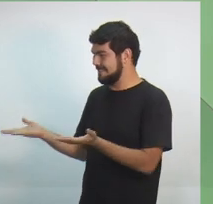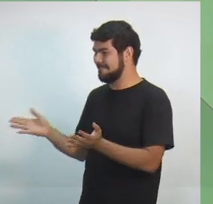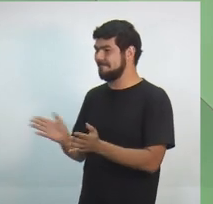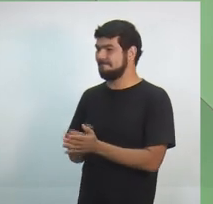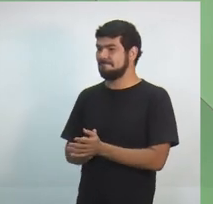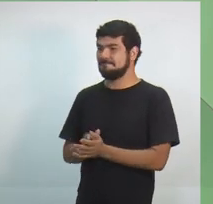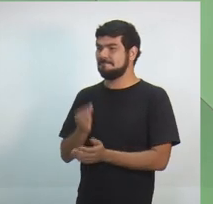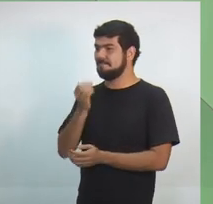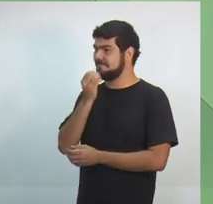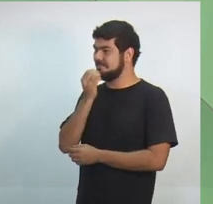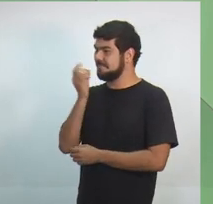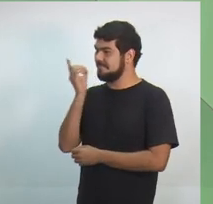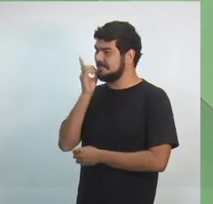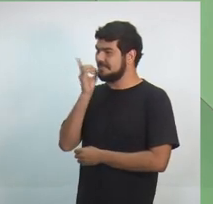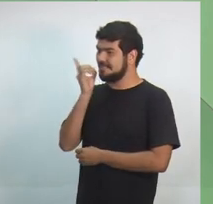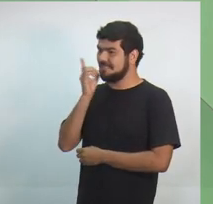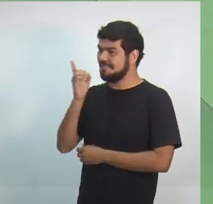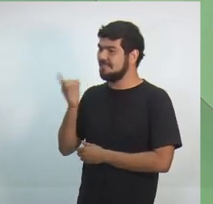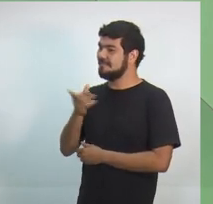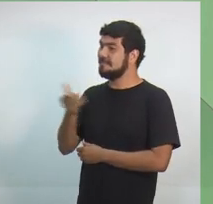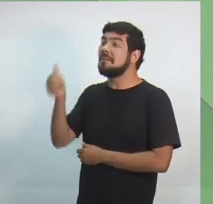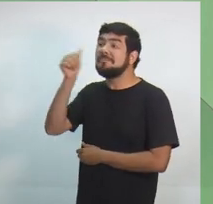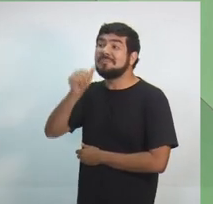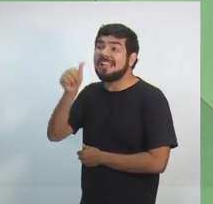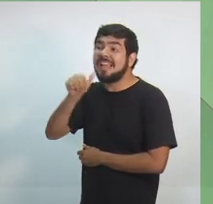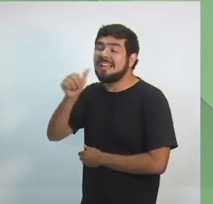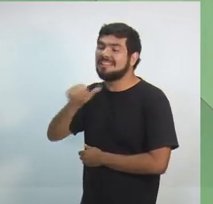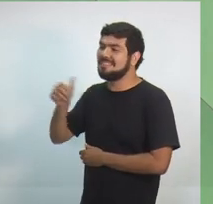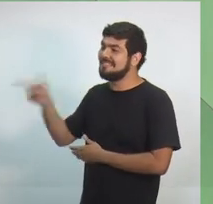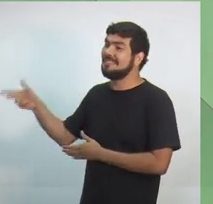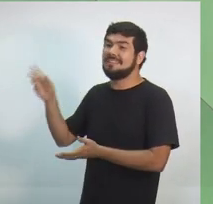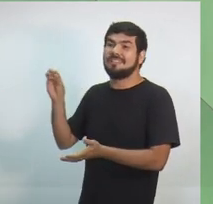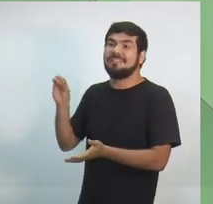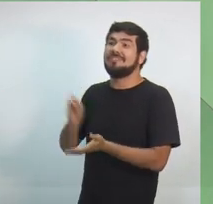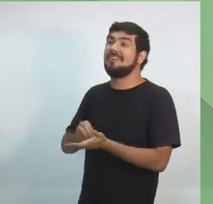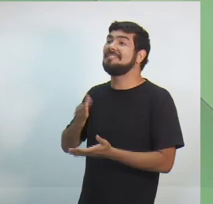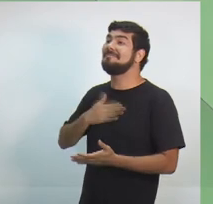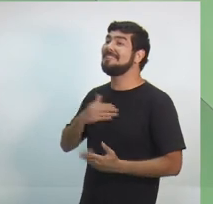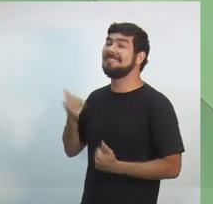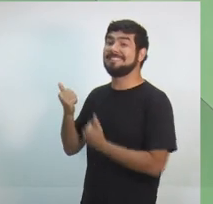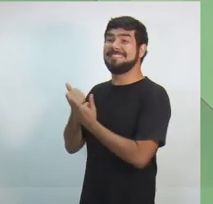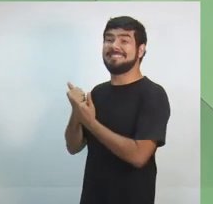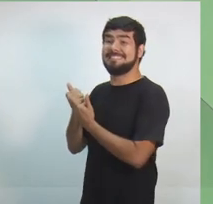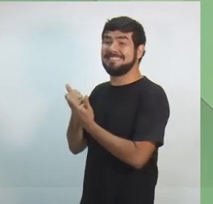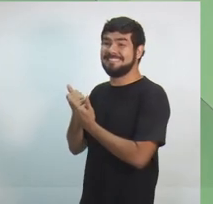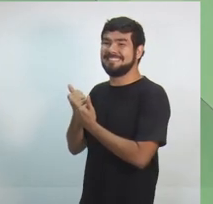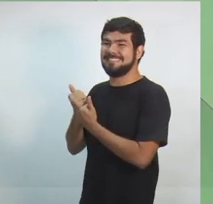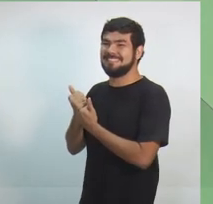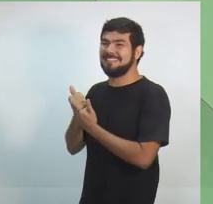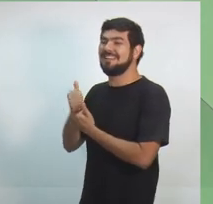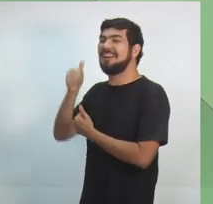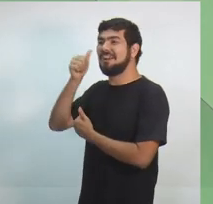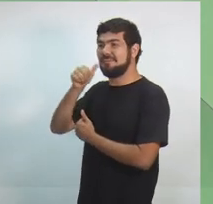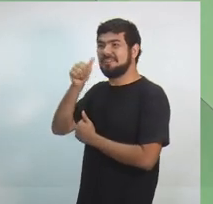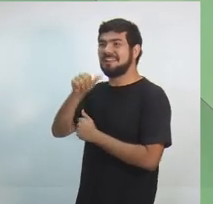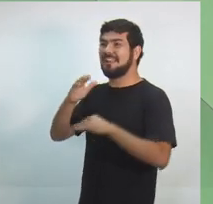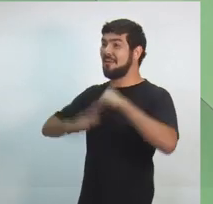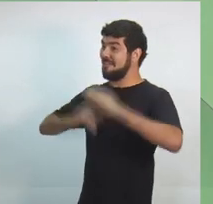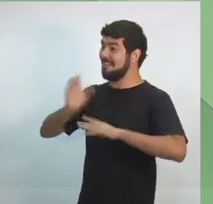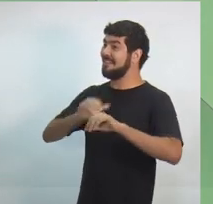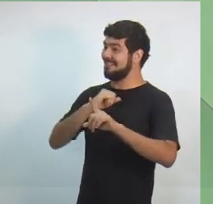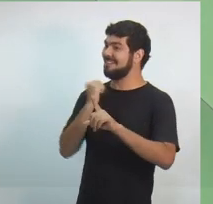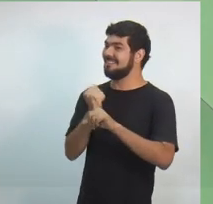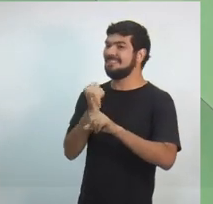Bom dia. Vou dar um cumprimento a todas as mulheres aqui, porque pela ausência da minha vice, que é uma mulher que é assistente social, nós temos